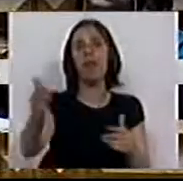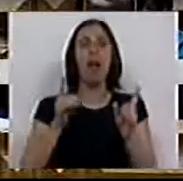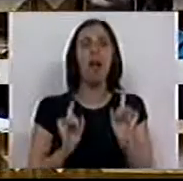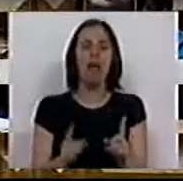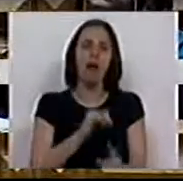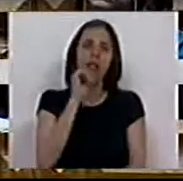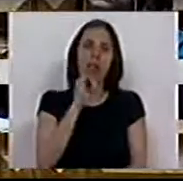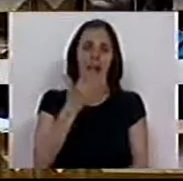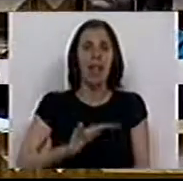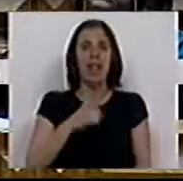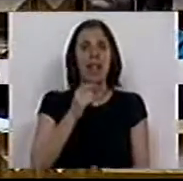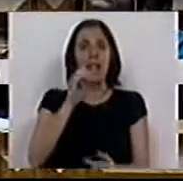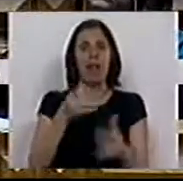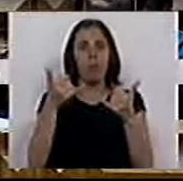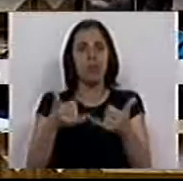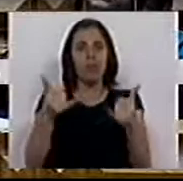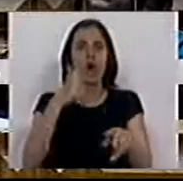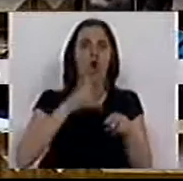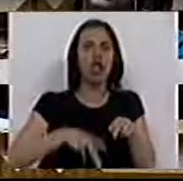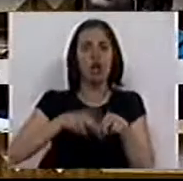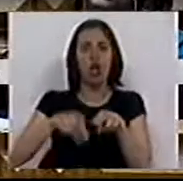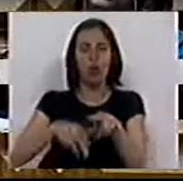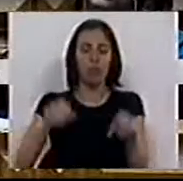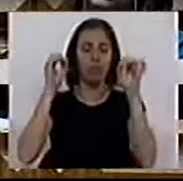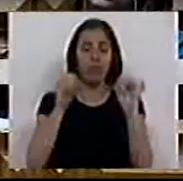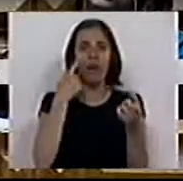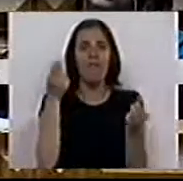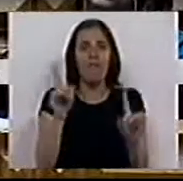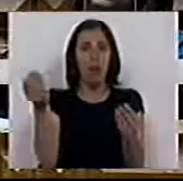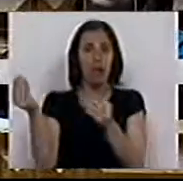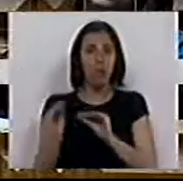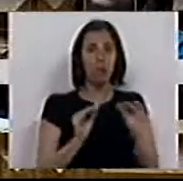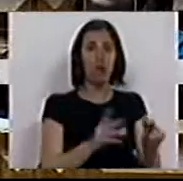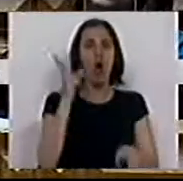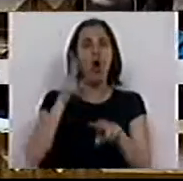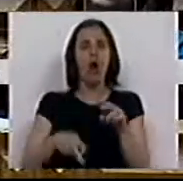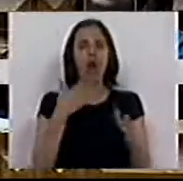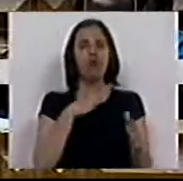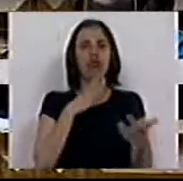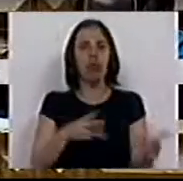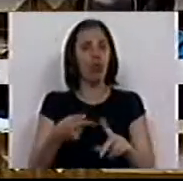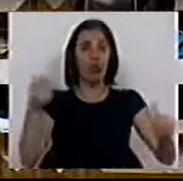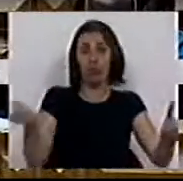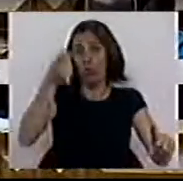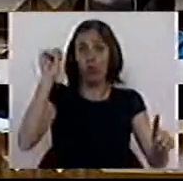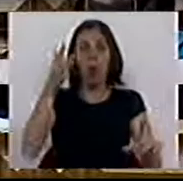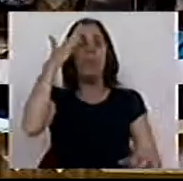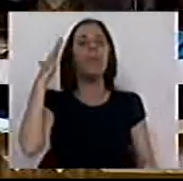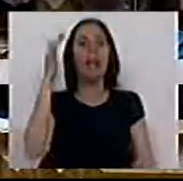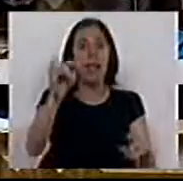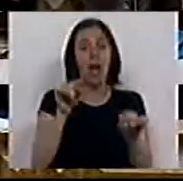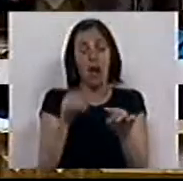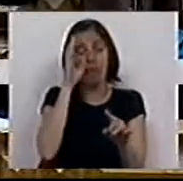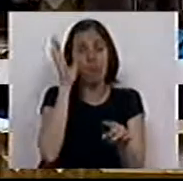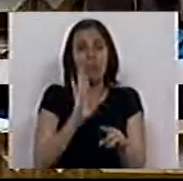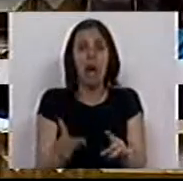ser sucessivos judeus, sucessivos cortes, sem nenhuma reposição. Os cortes não são transitórios, porque a ideia que